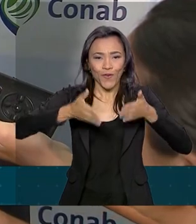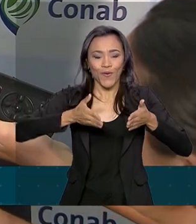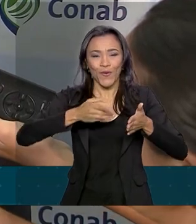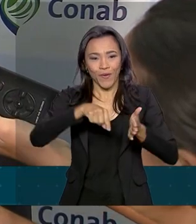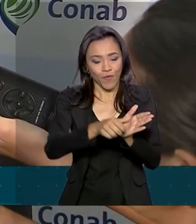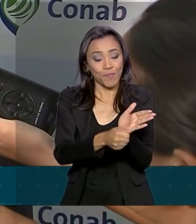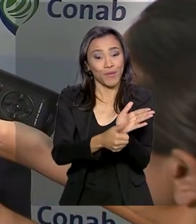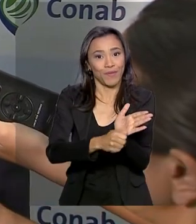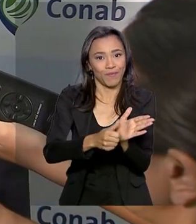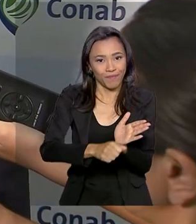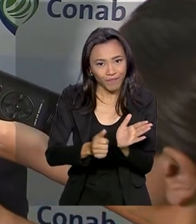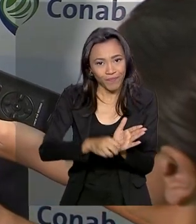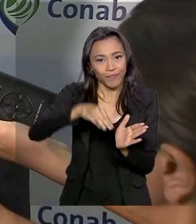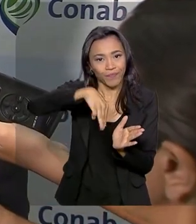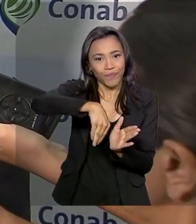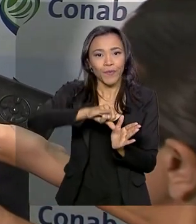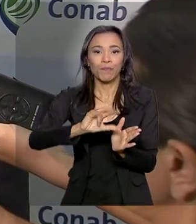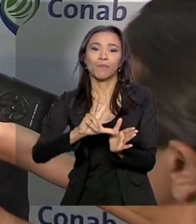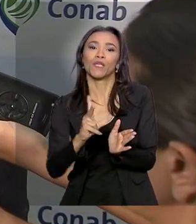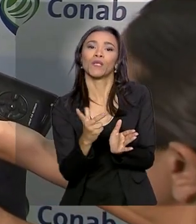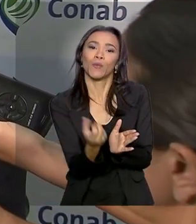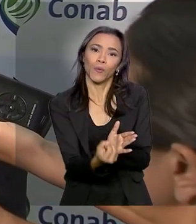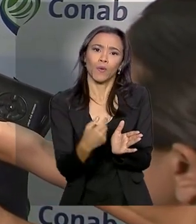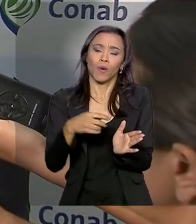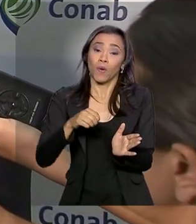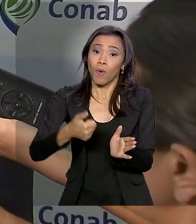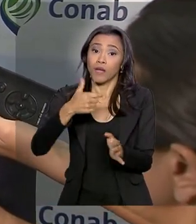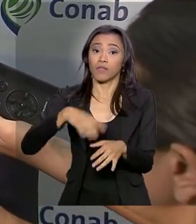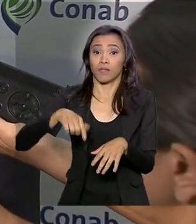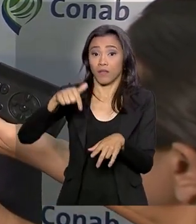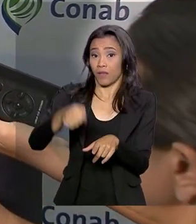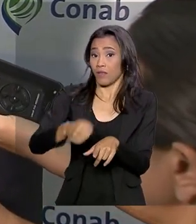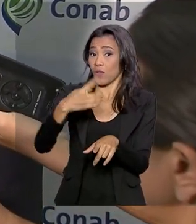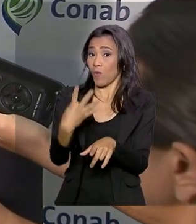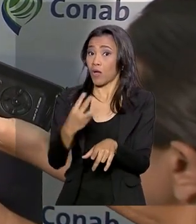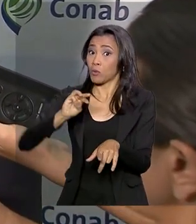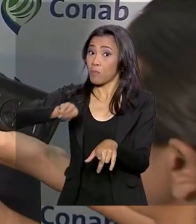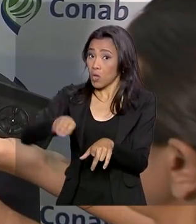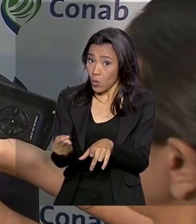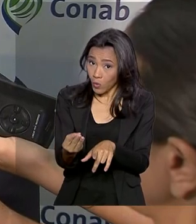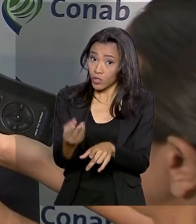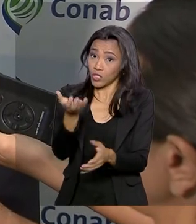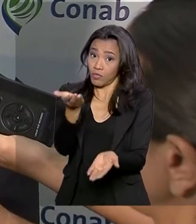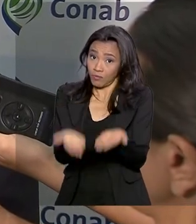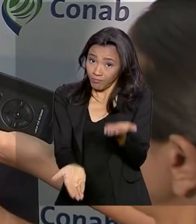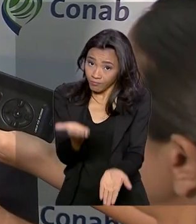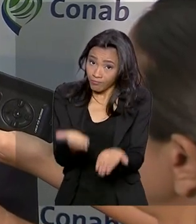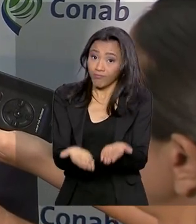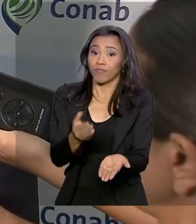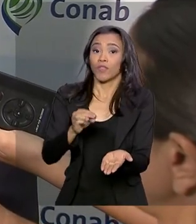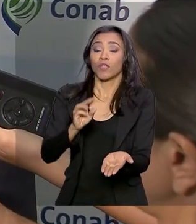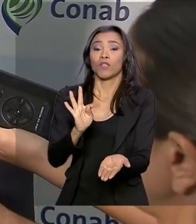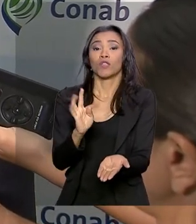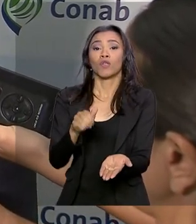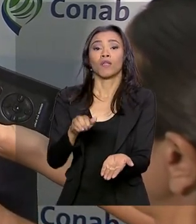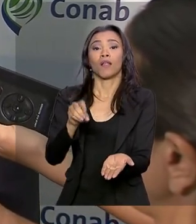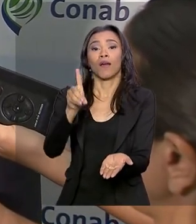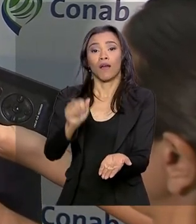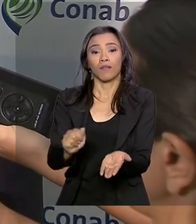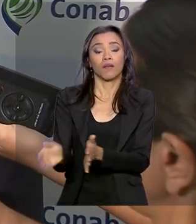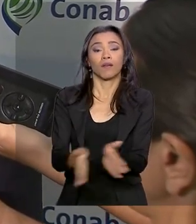que segundo a safra foram quase 74 milhões de toneladas. O algodão também. Temos uma